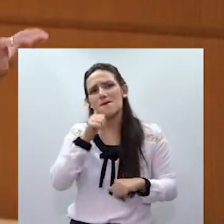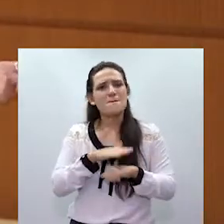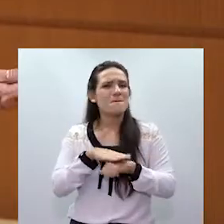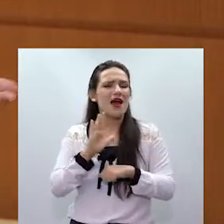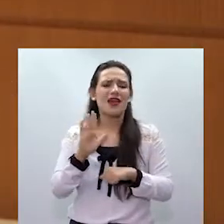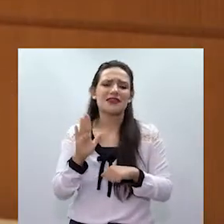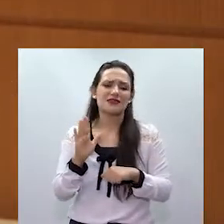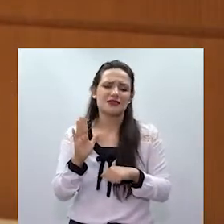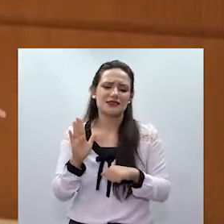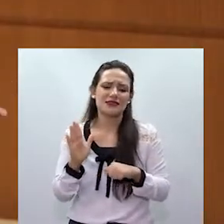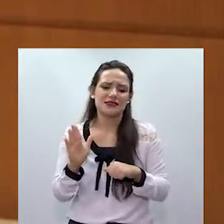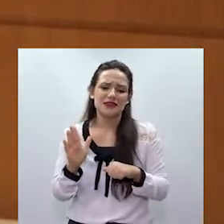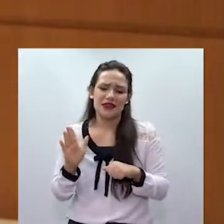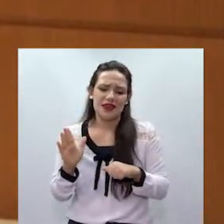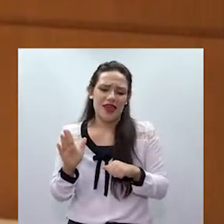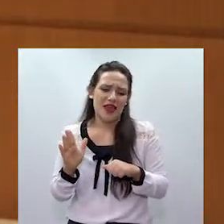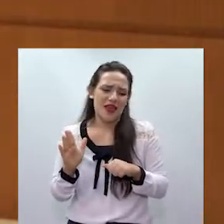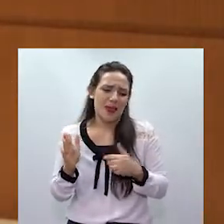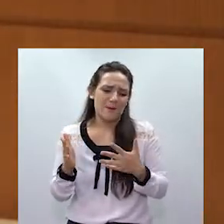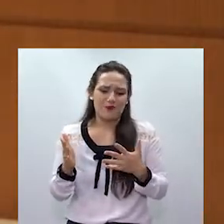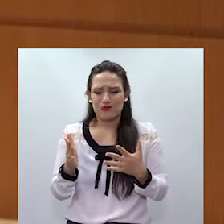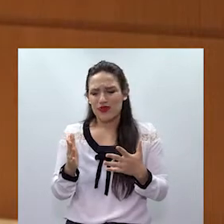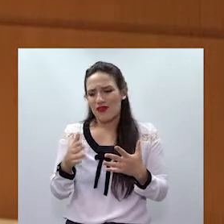emocional, a gente está vendo que economicamente não é, assim,